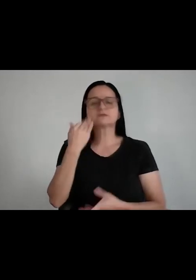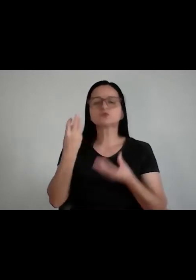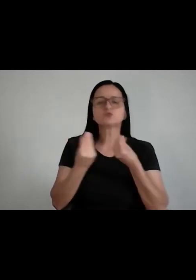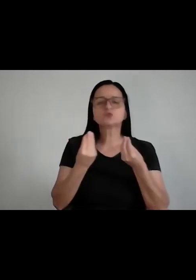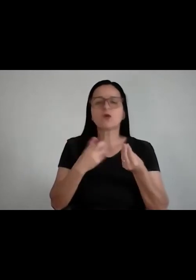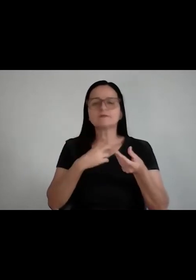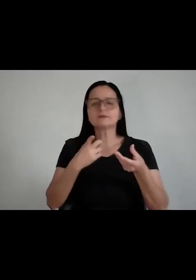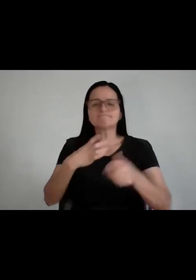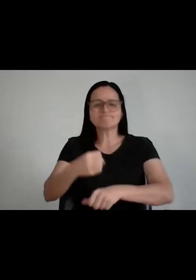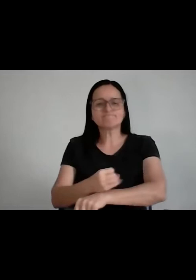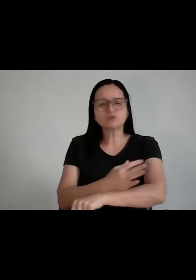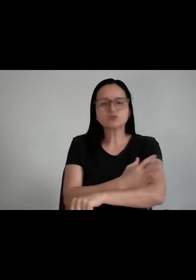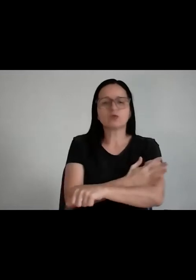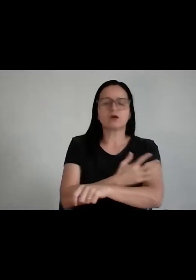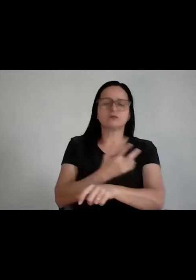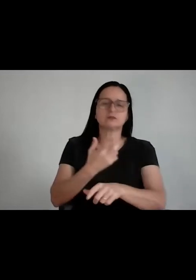emoções.